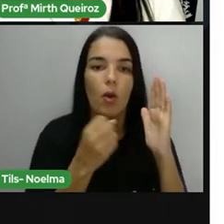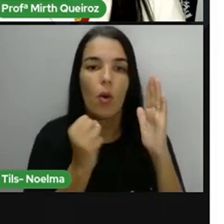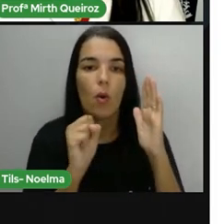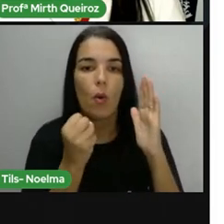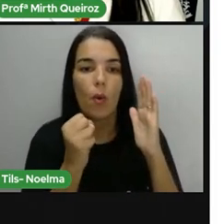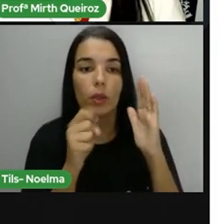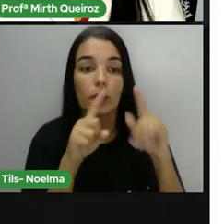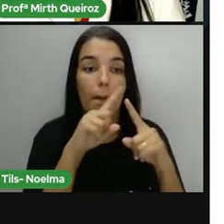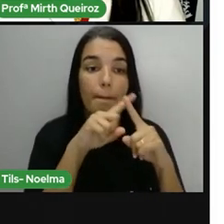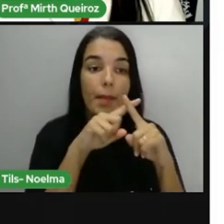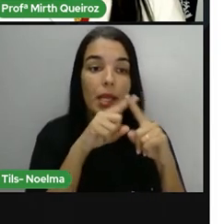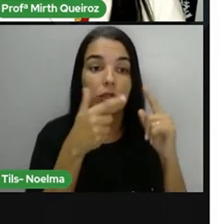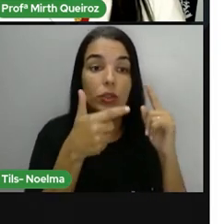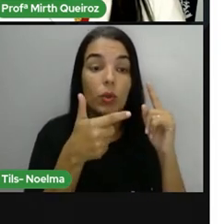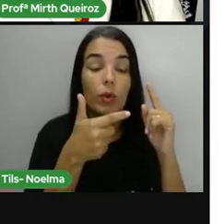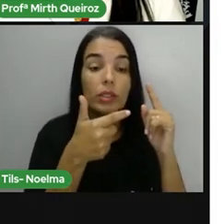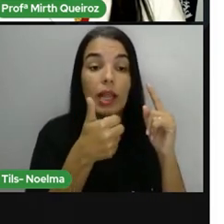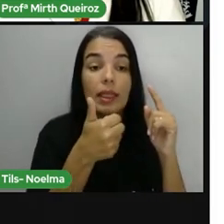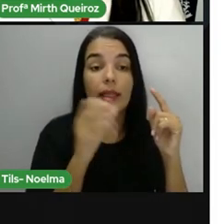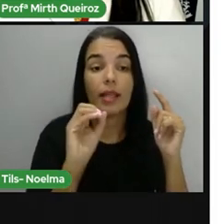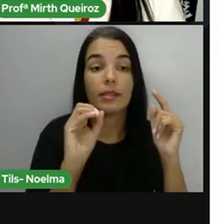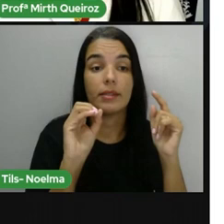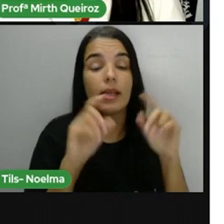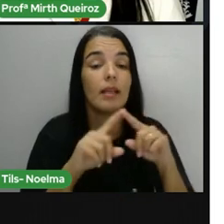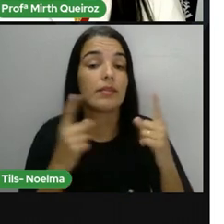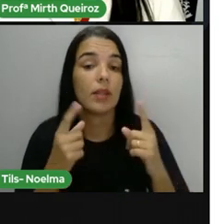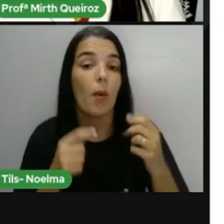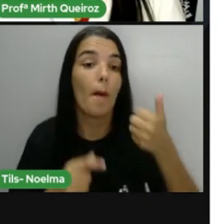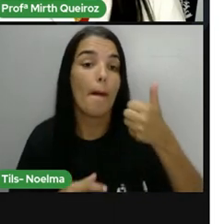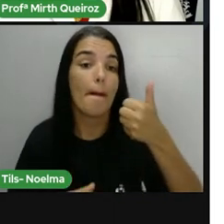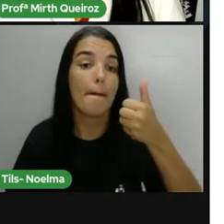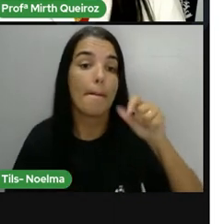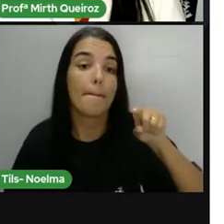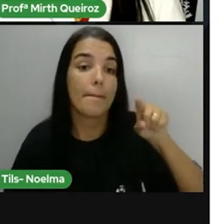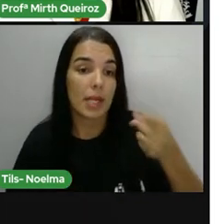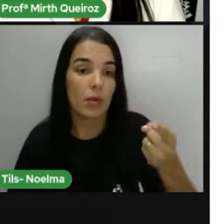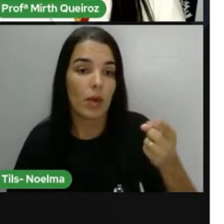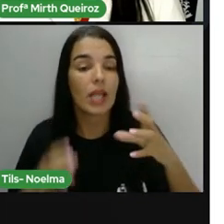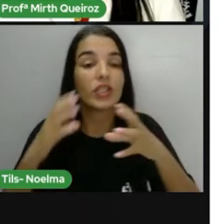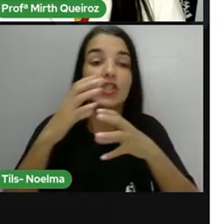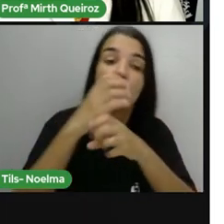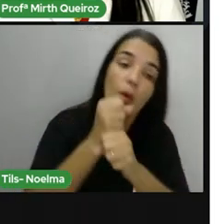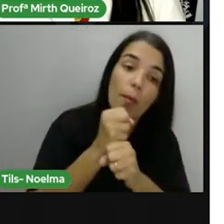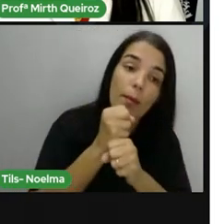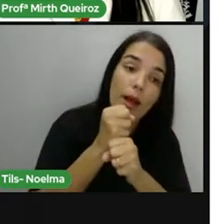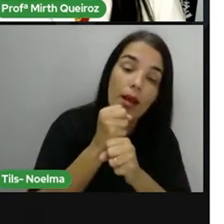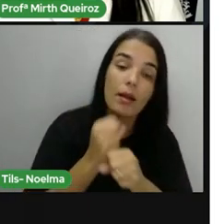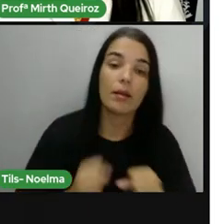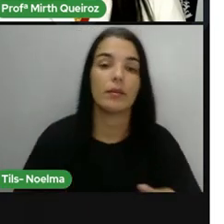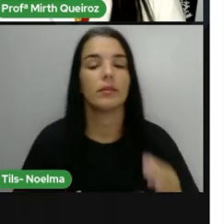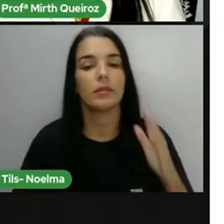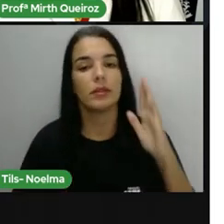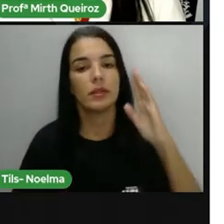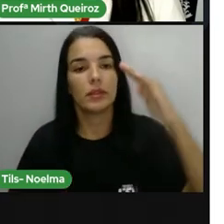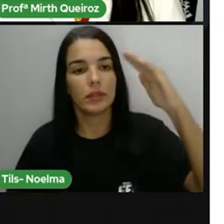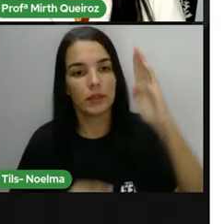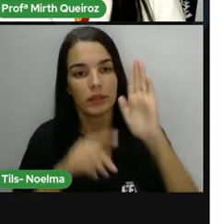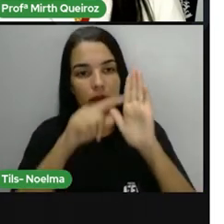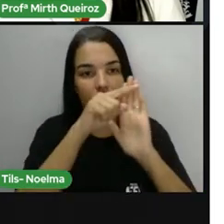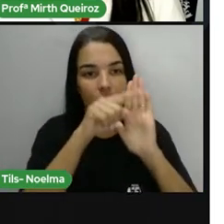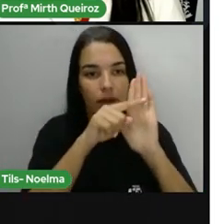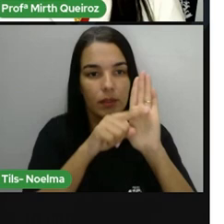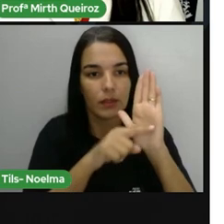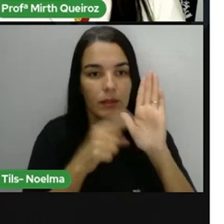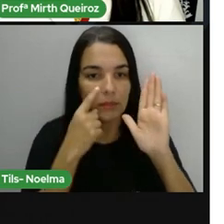8. Mais 2, 10. Ficou 1000. Agora nós vamos somar. Abaixo 0, que não tem